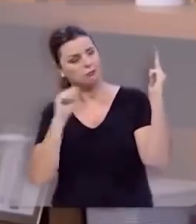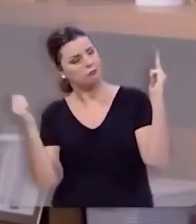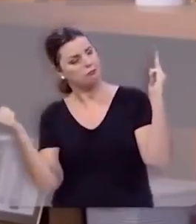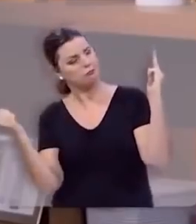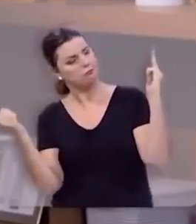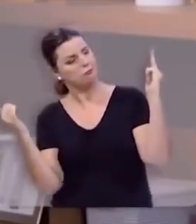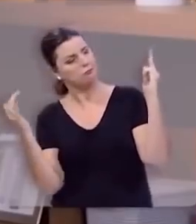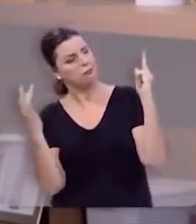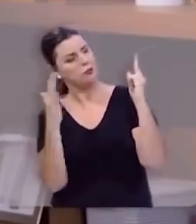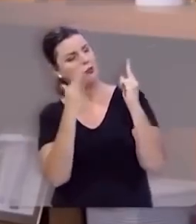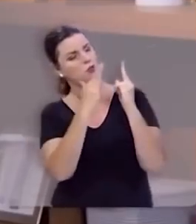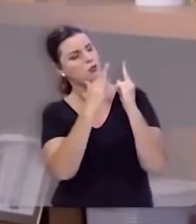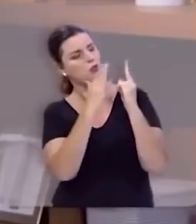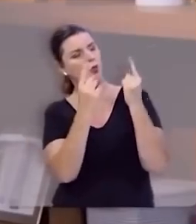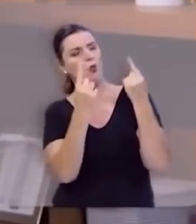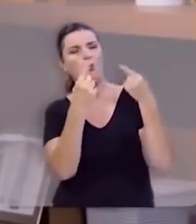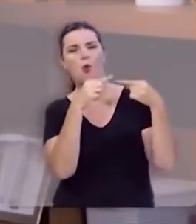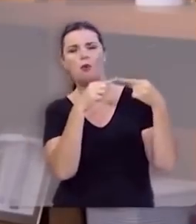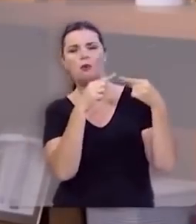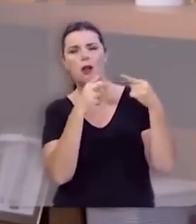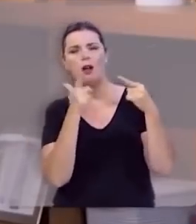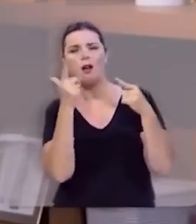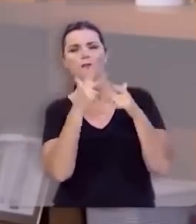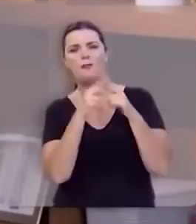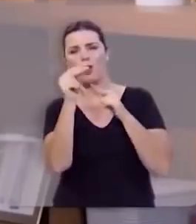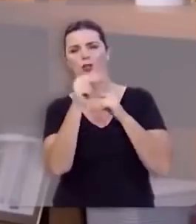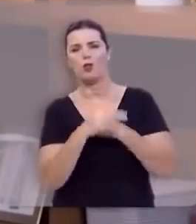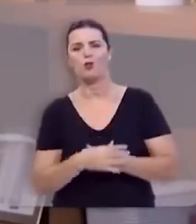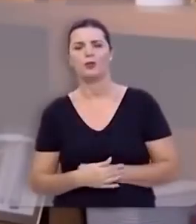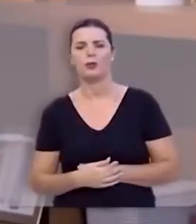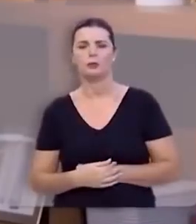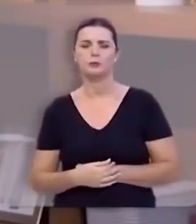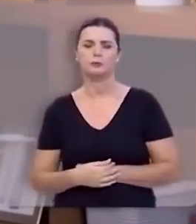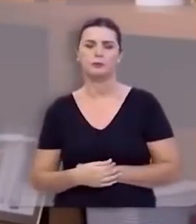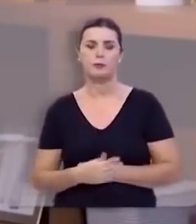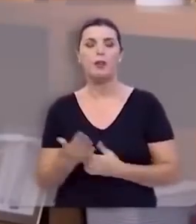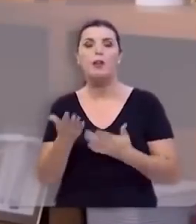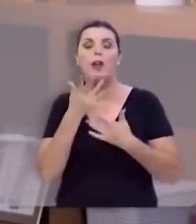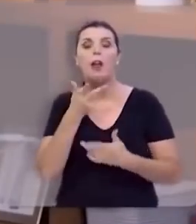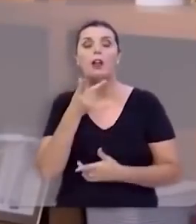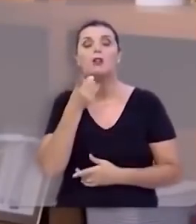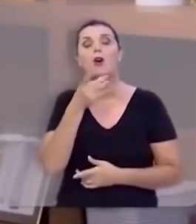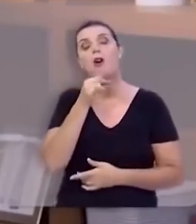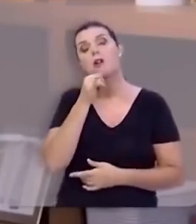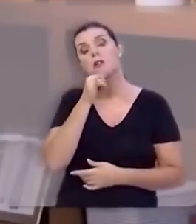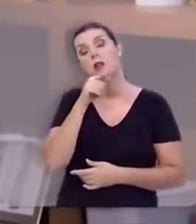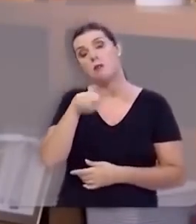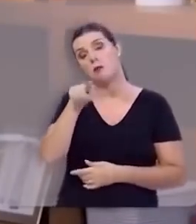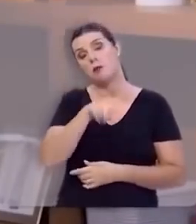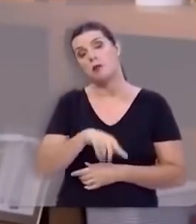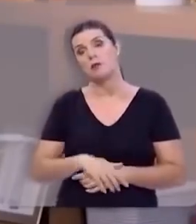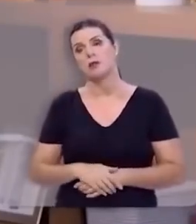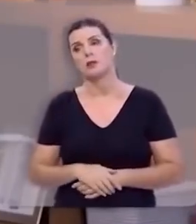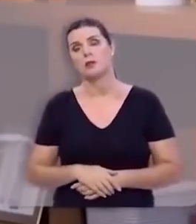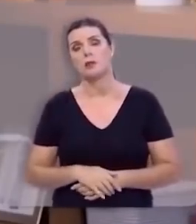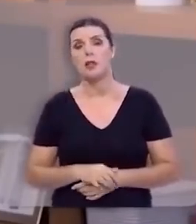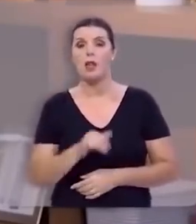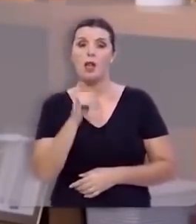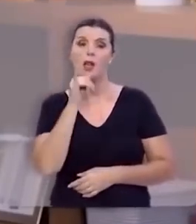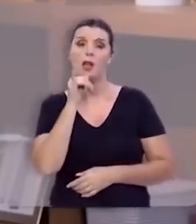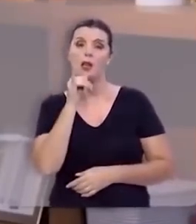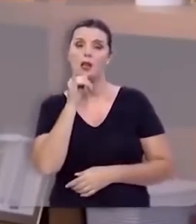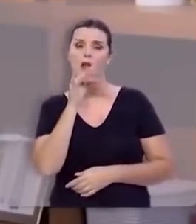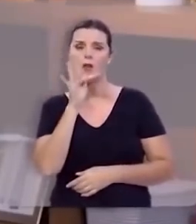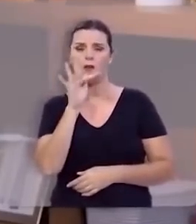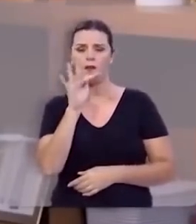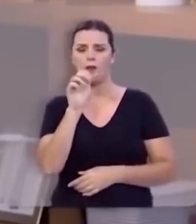vitoriosamente. Eu queria apenas dar para você um exemplo, o exemplo de